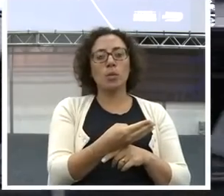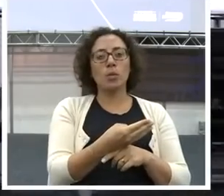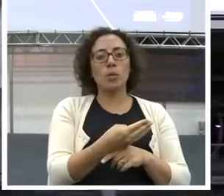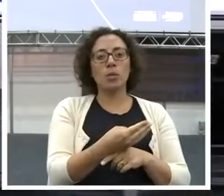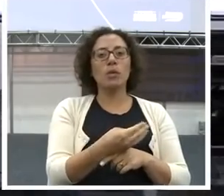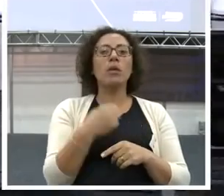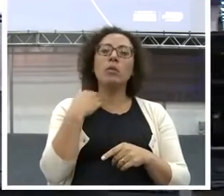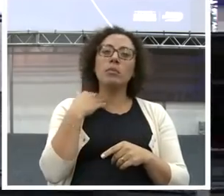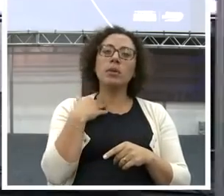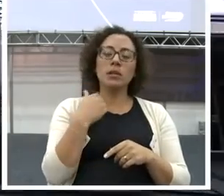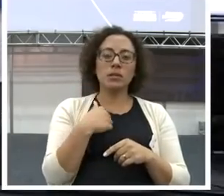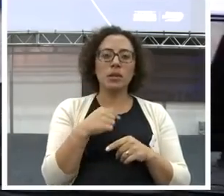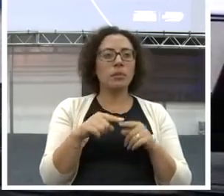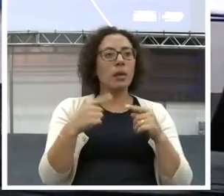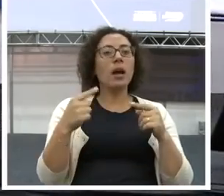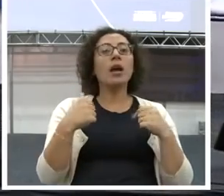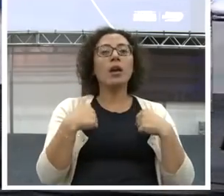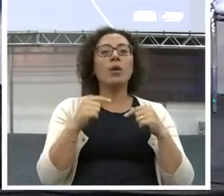E sabe o eu fui fazer?